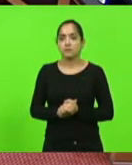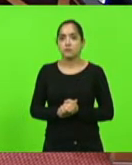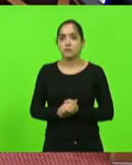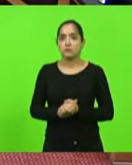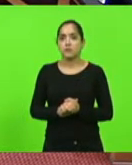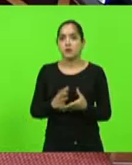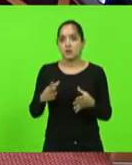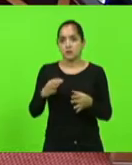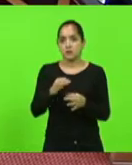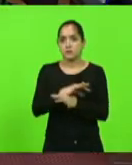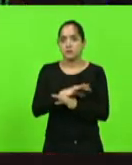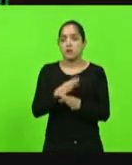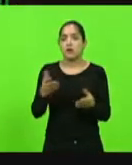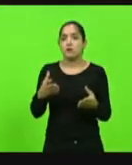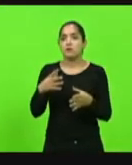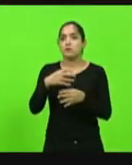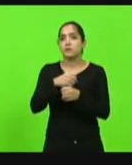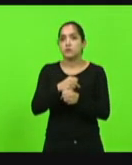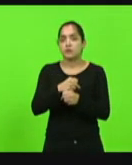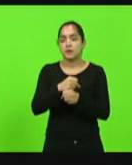Encerrada a votação, colhe o resultado.